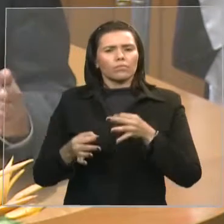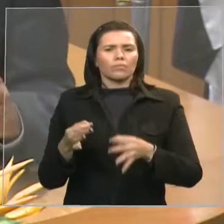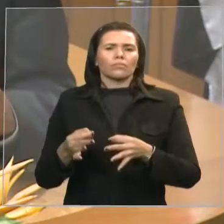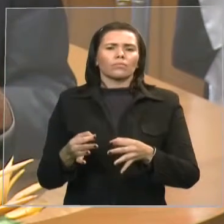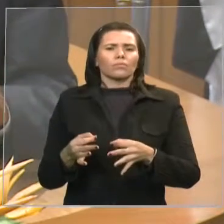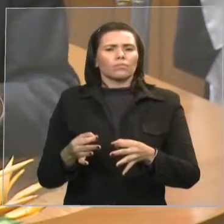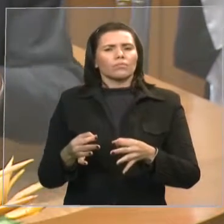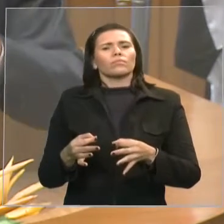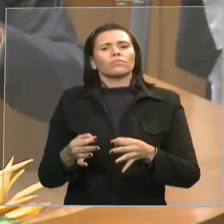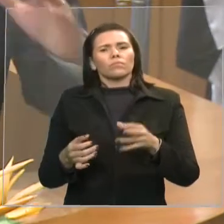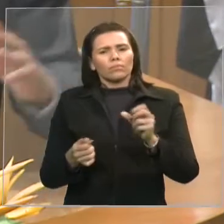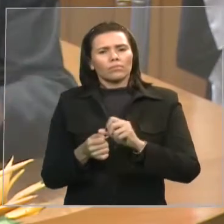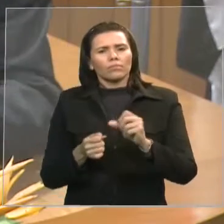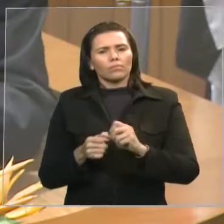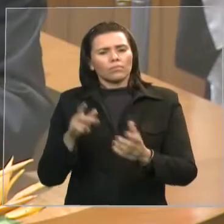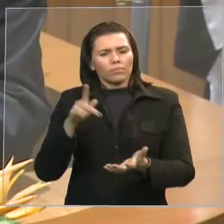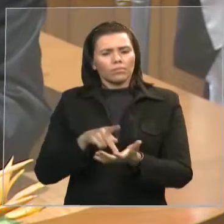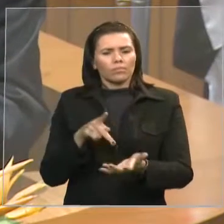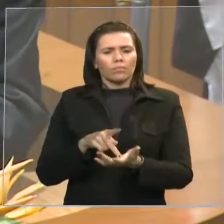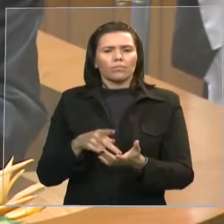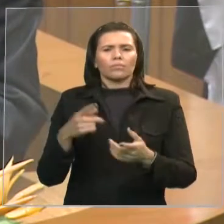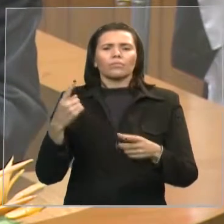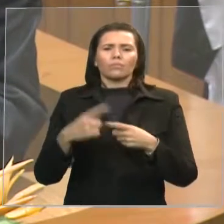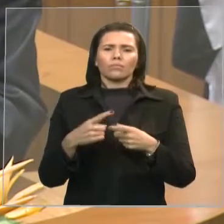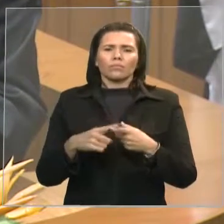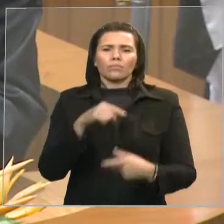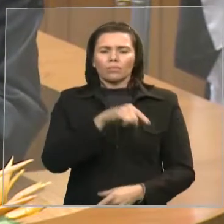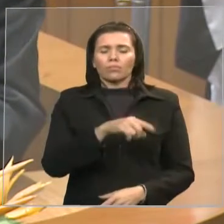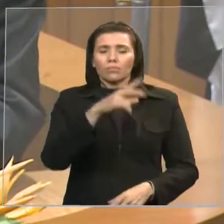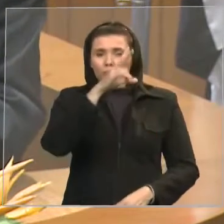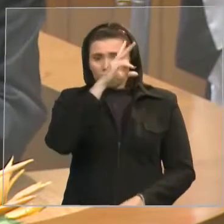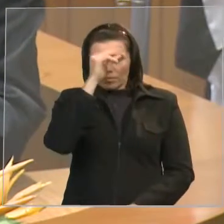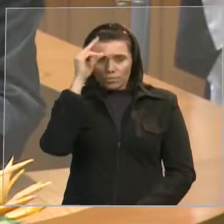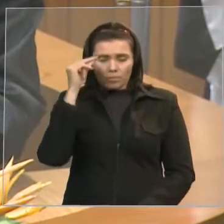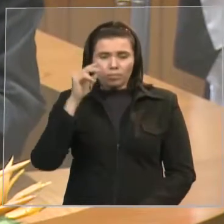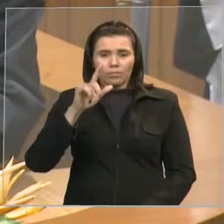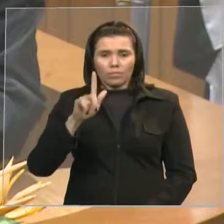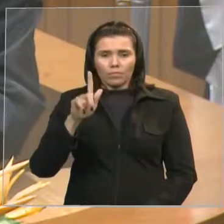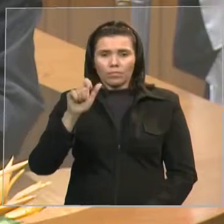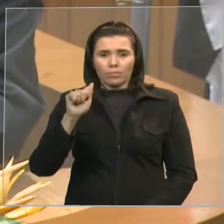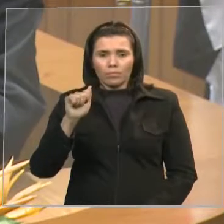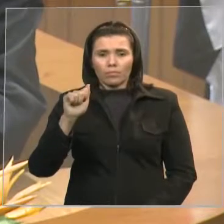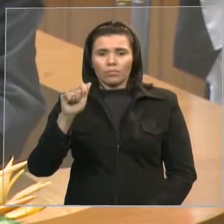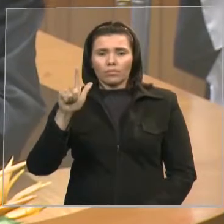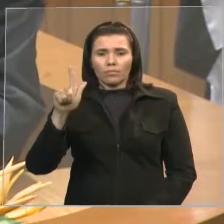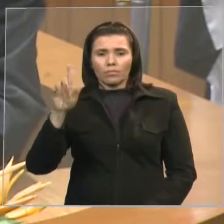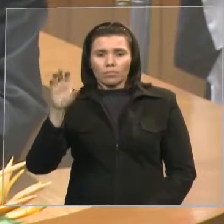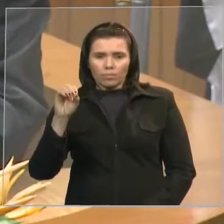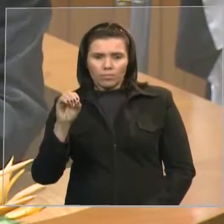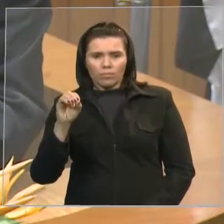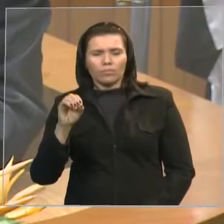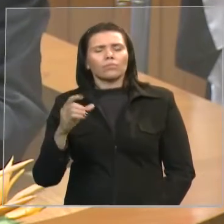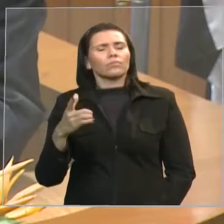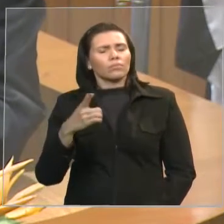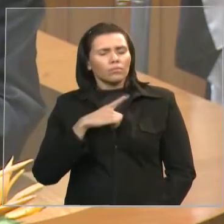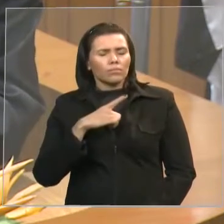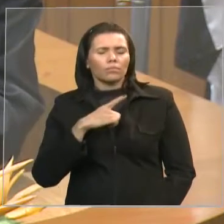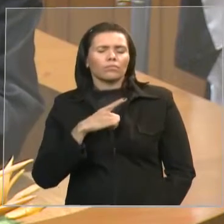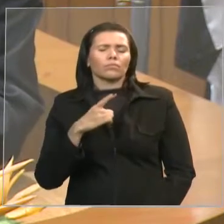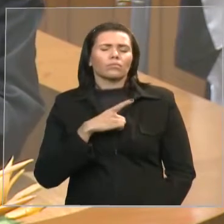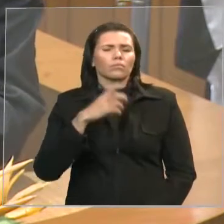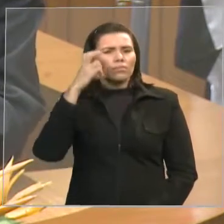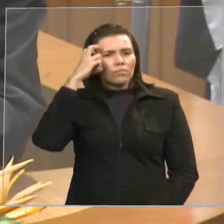Idalesso está em pleno gozo das suas capacidades mentais de entender e de querer e tem total